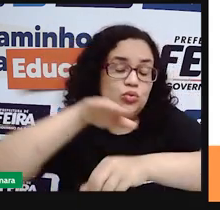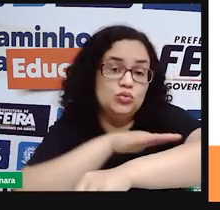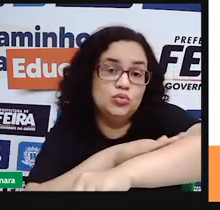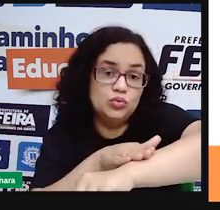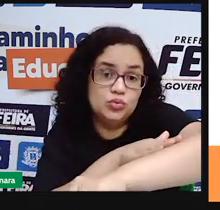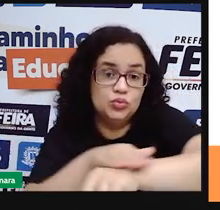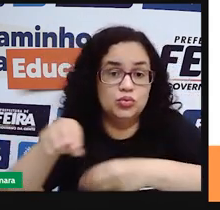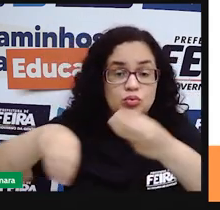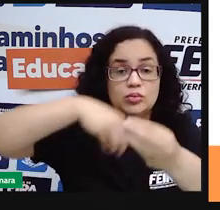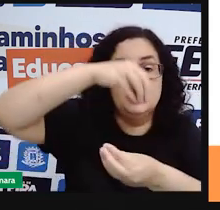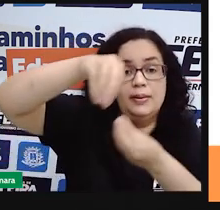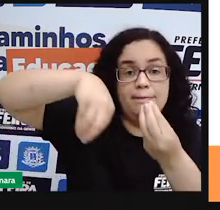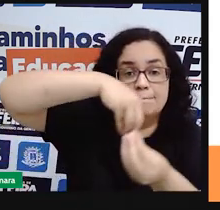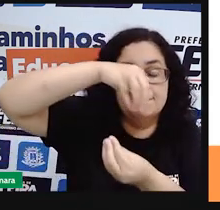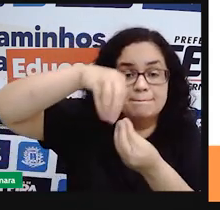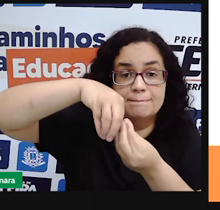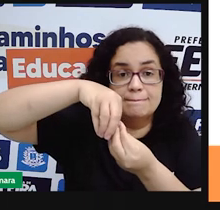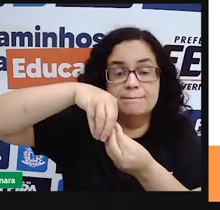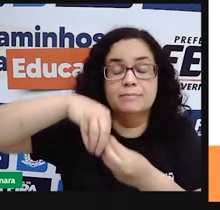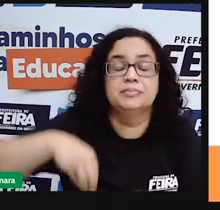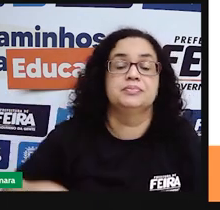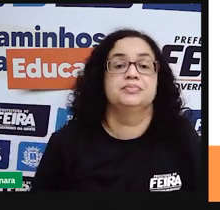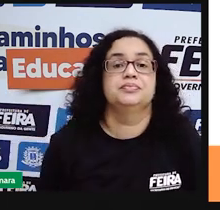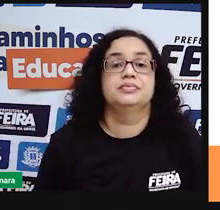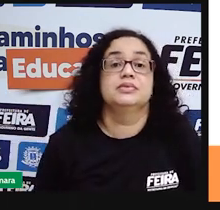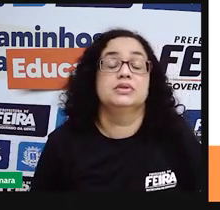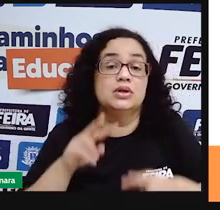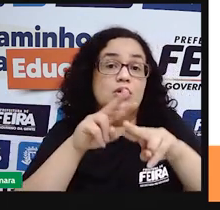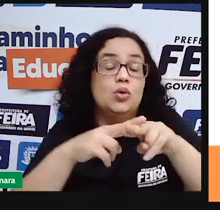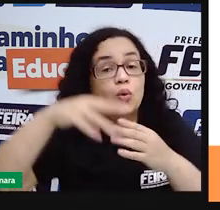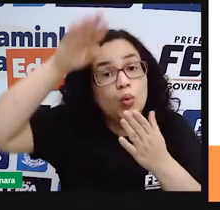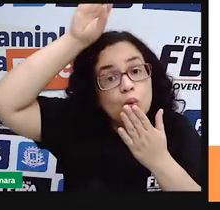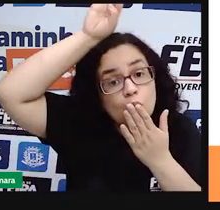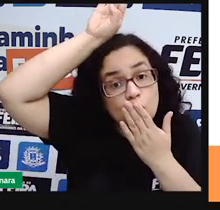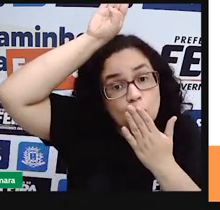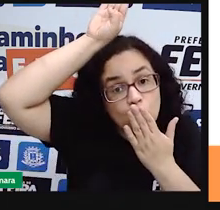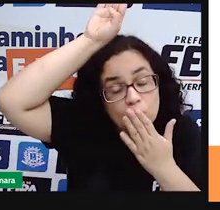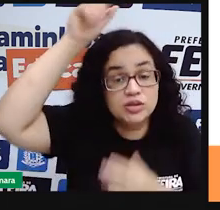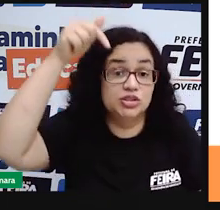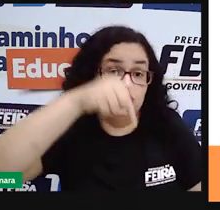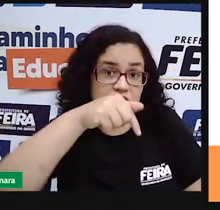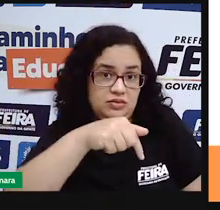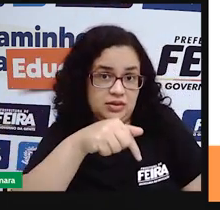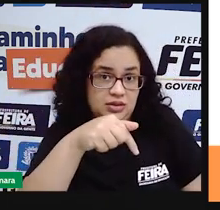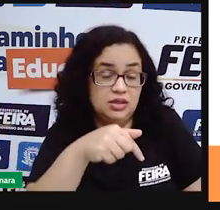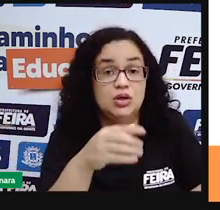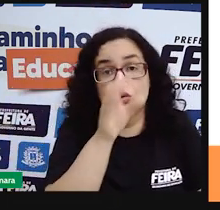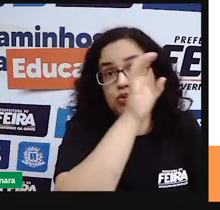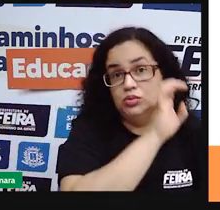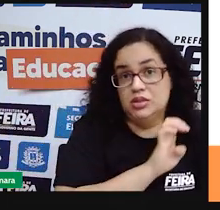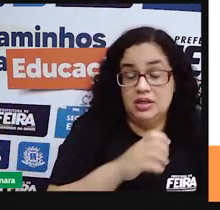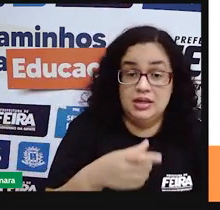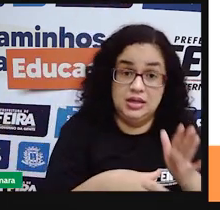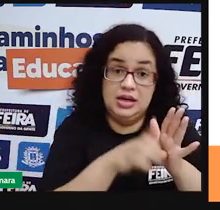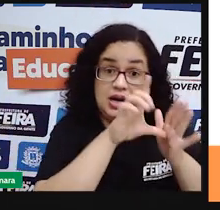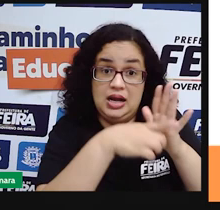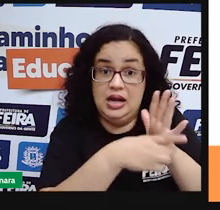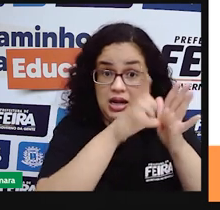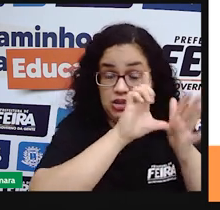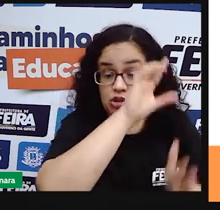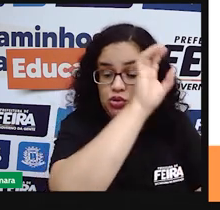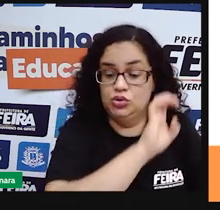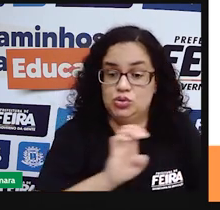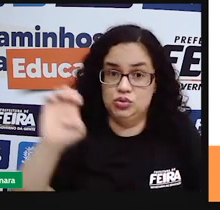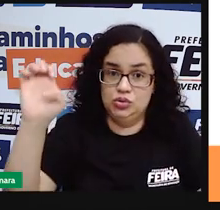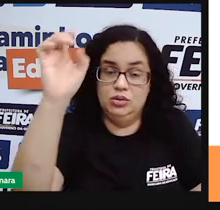mistura aí entre as etnias. Do indígena, que já estava aqui, dos europeus, que chegaram e passaram aí pelo